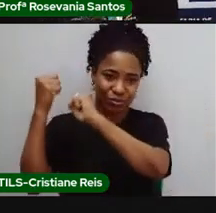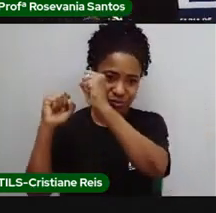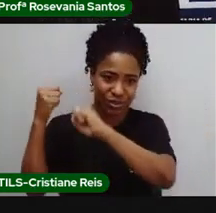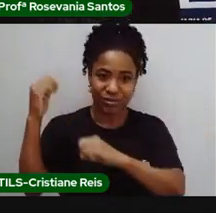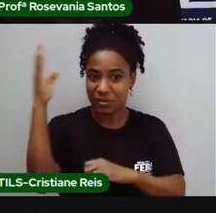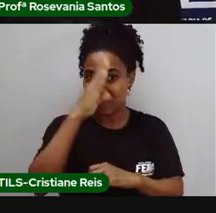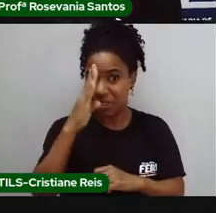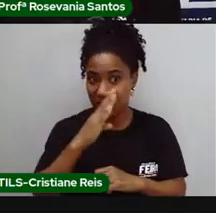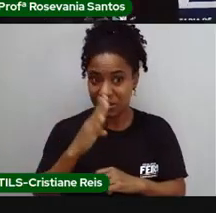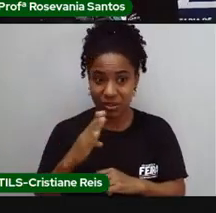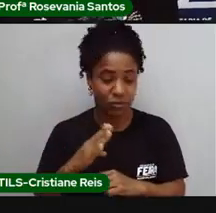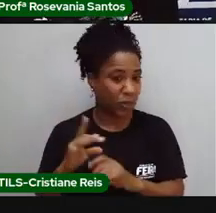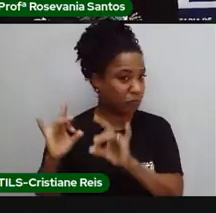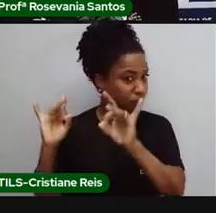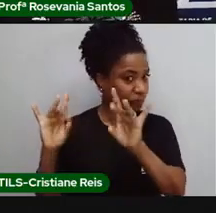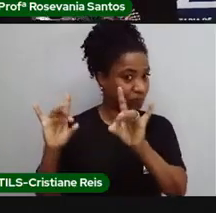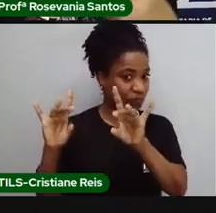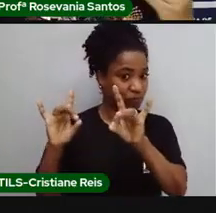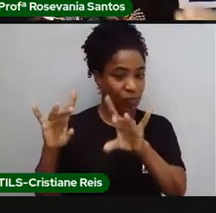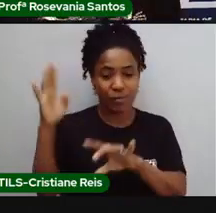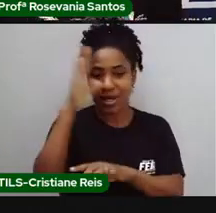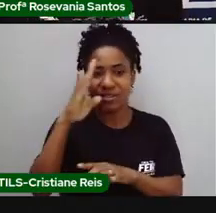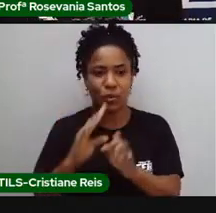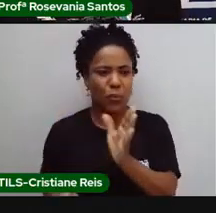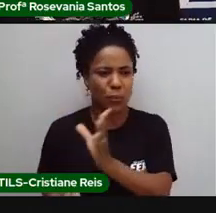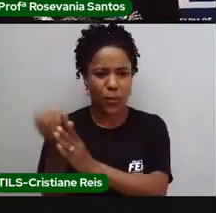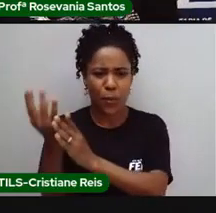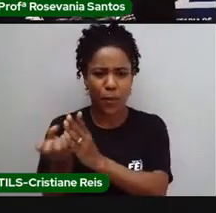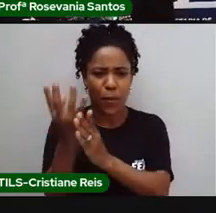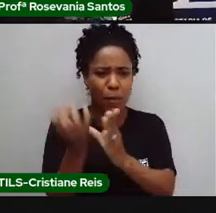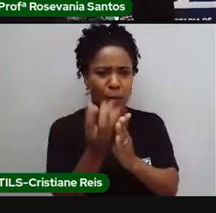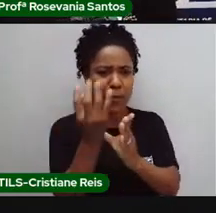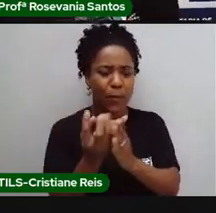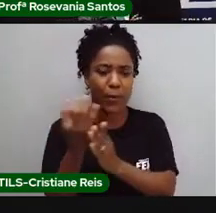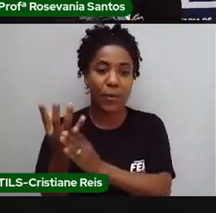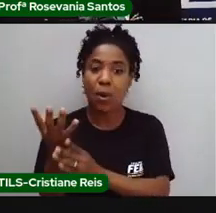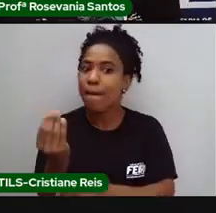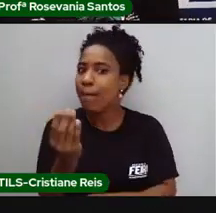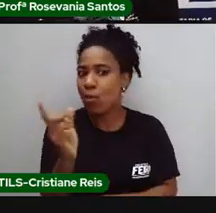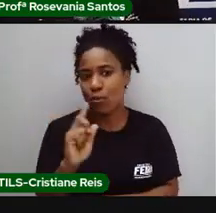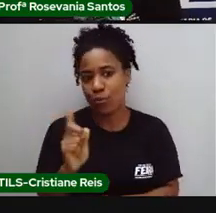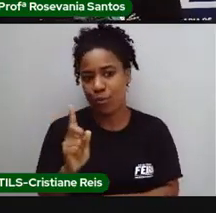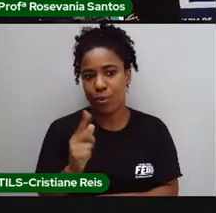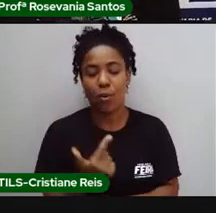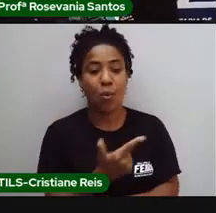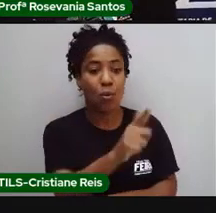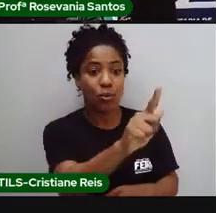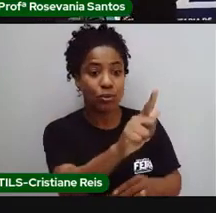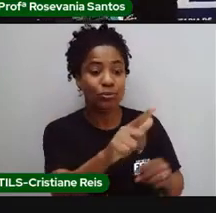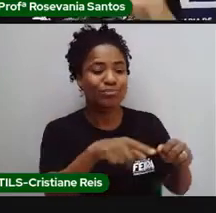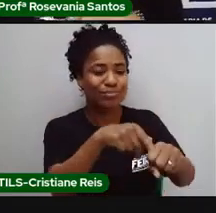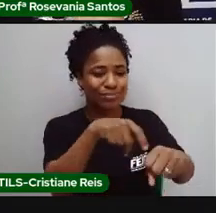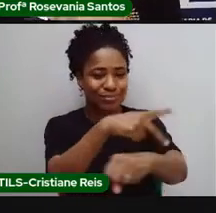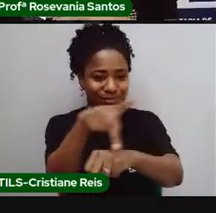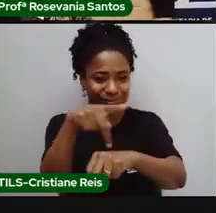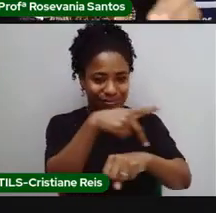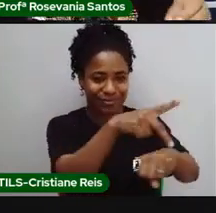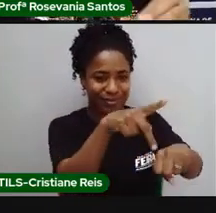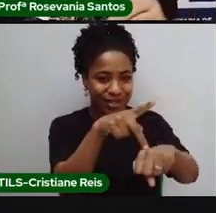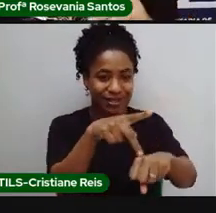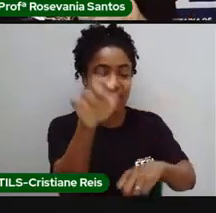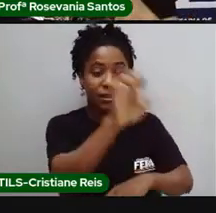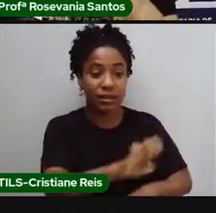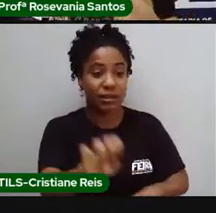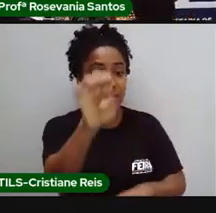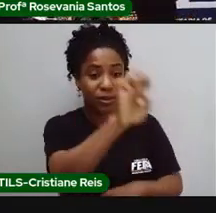de criação de produtos, como a gente observa, em alguns países da Europa, em alguns países dos Estados Unidos. Então, a nossa região, ela ainda é